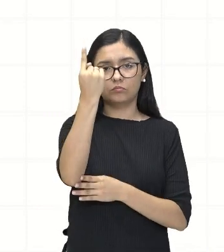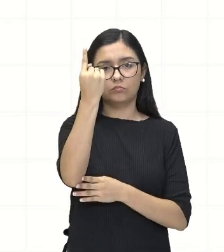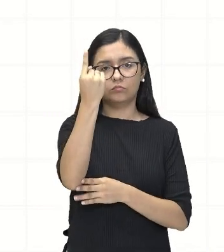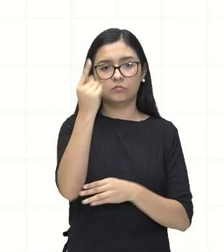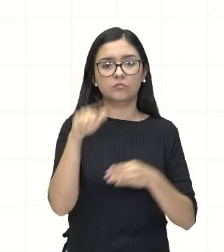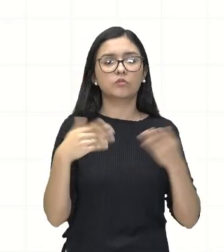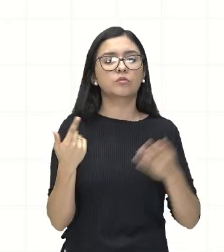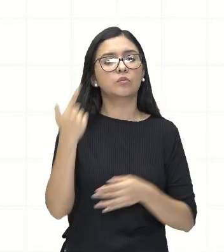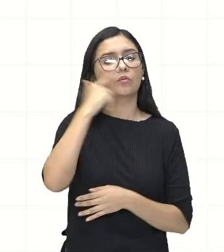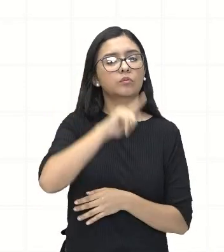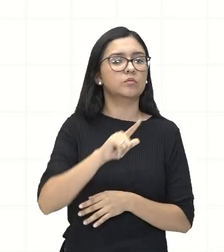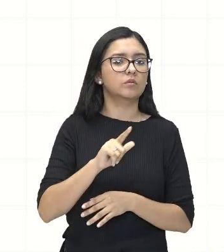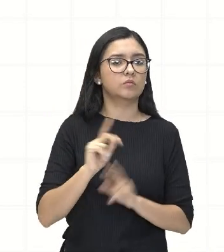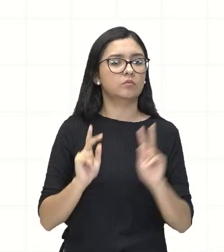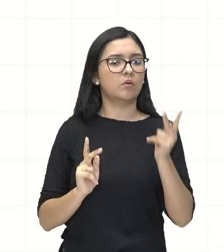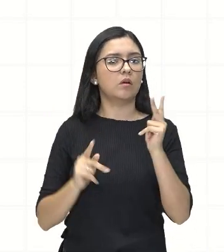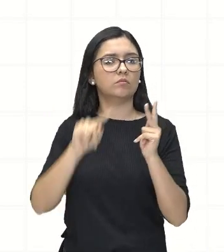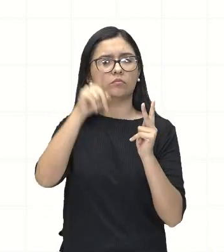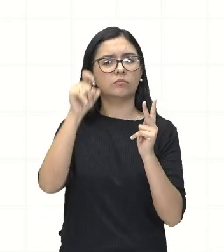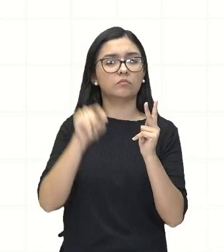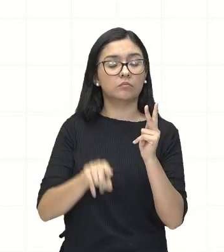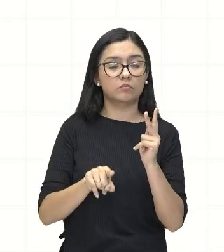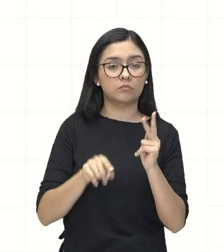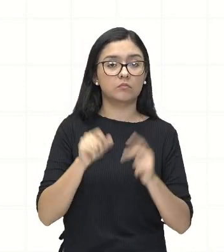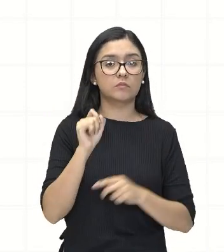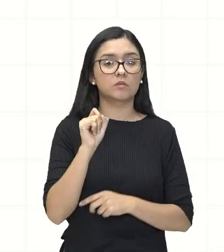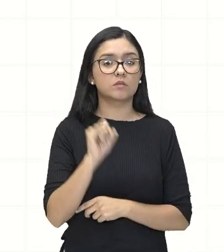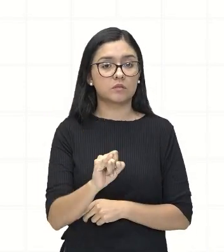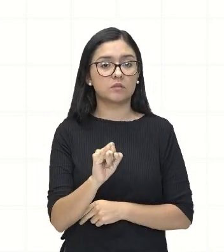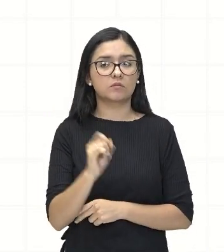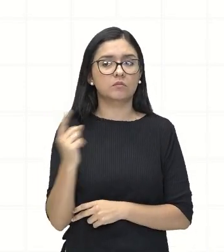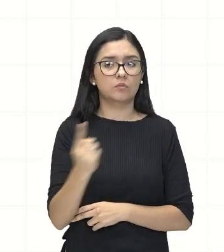nós iremos considerar? Quando ele atinge o solo,